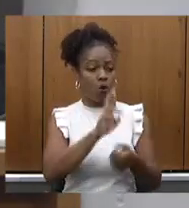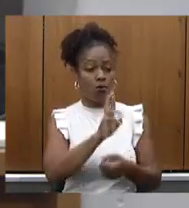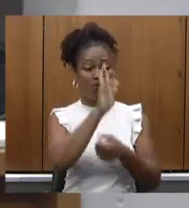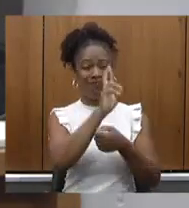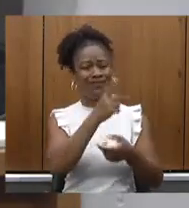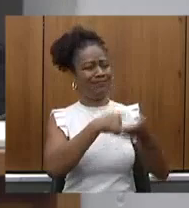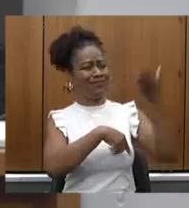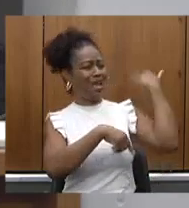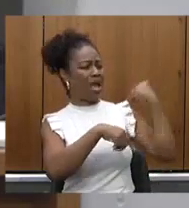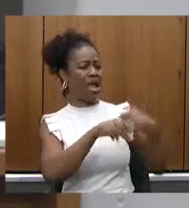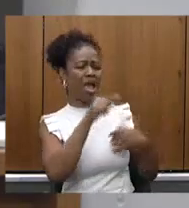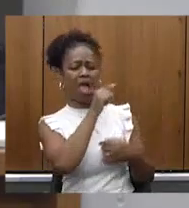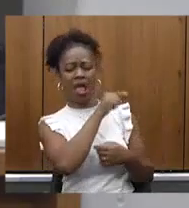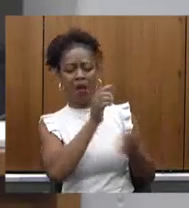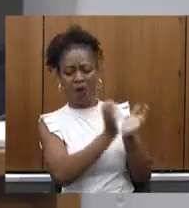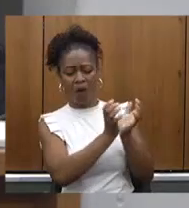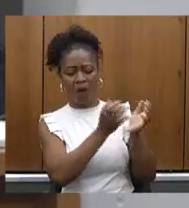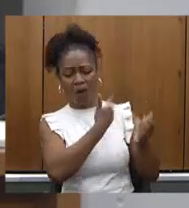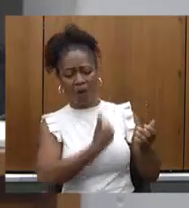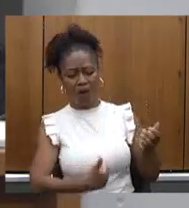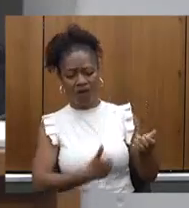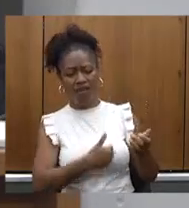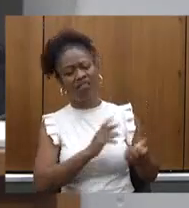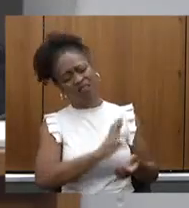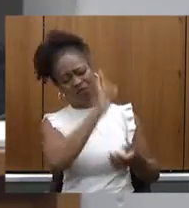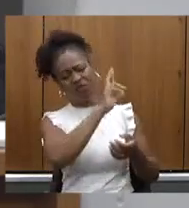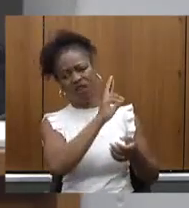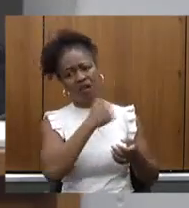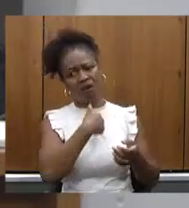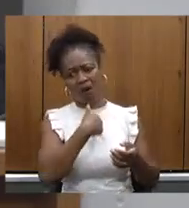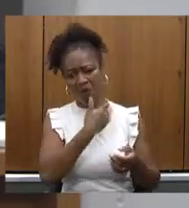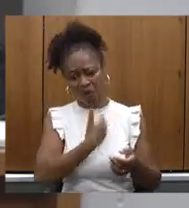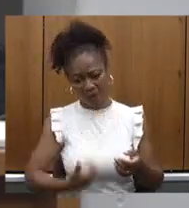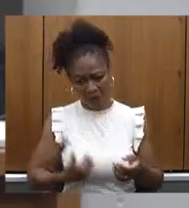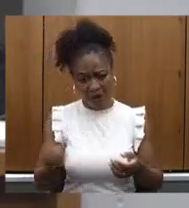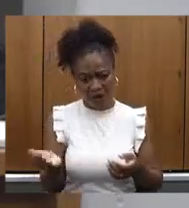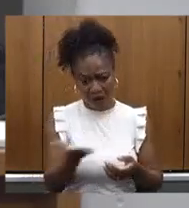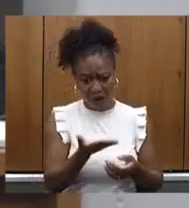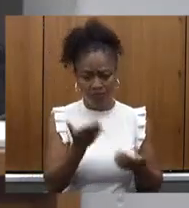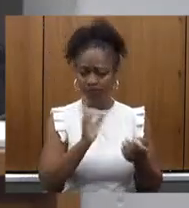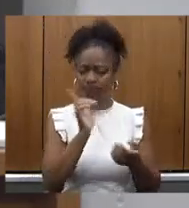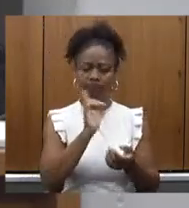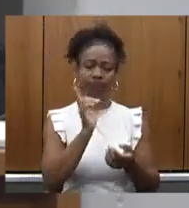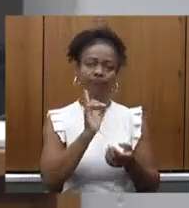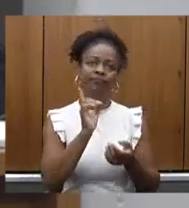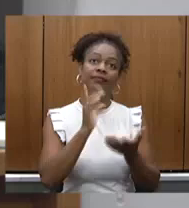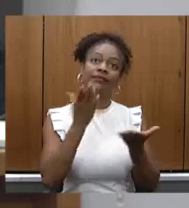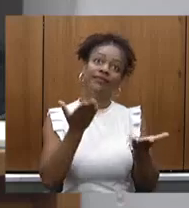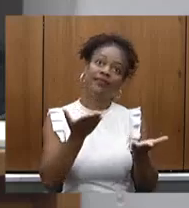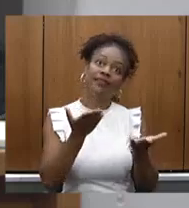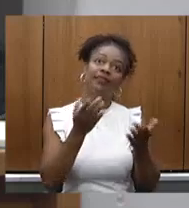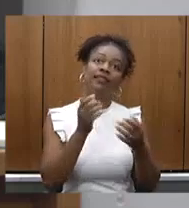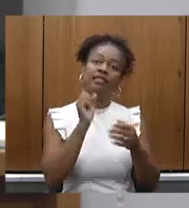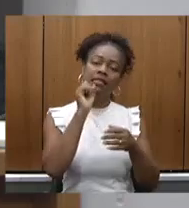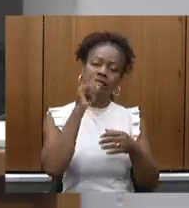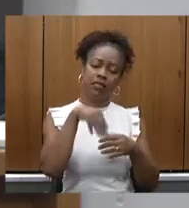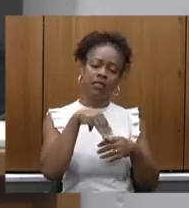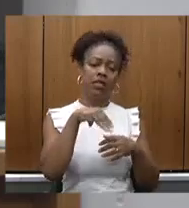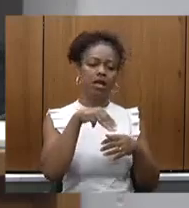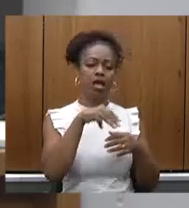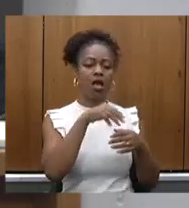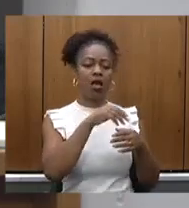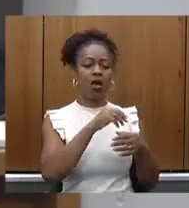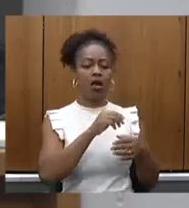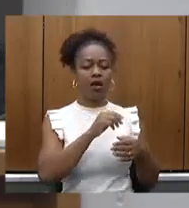anteriores e sim o governo Zema também não fez o repasse obrigatório recursos significativos desse acordo são de 2019